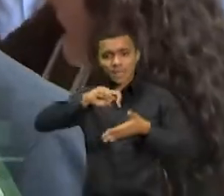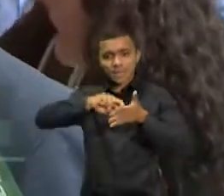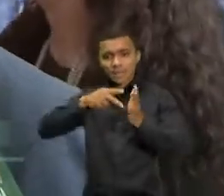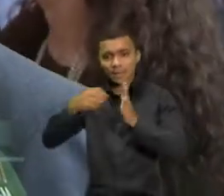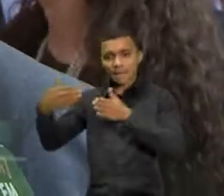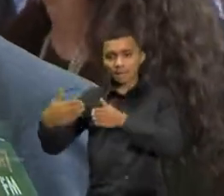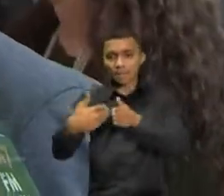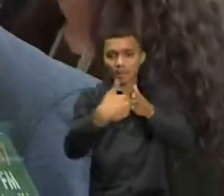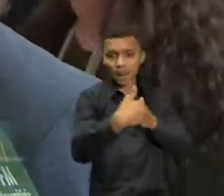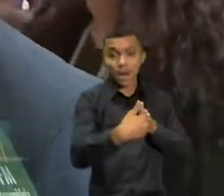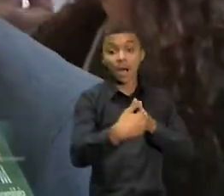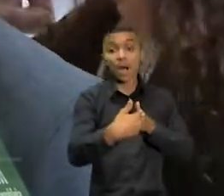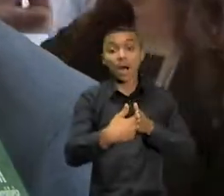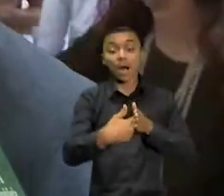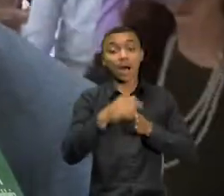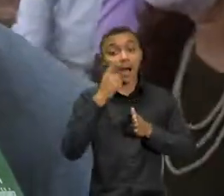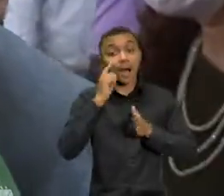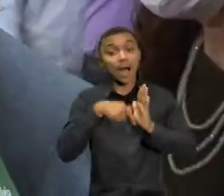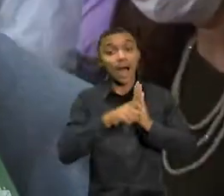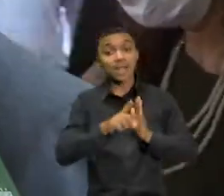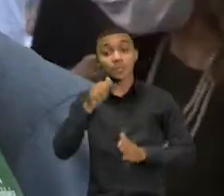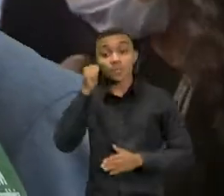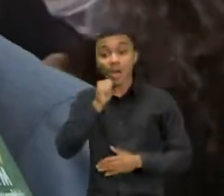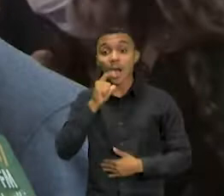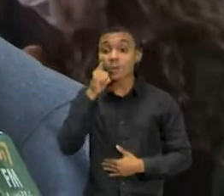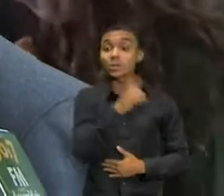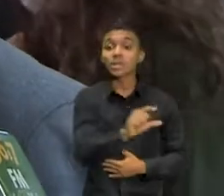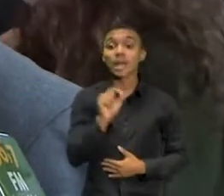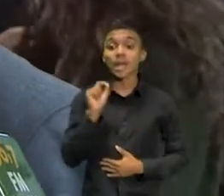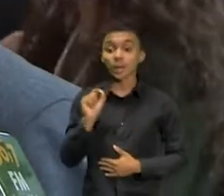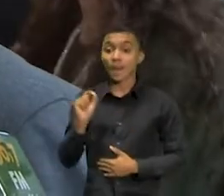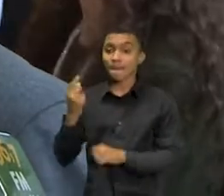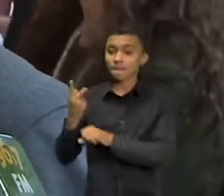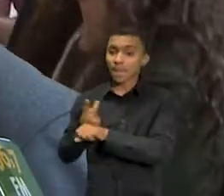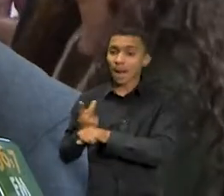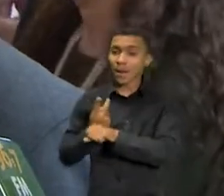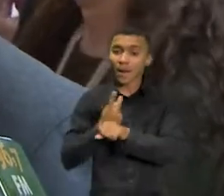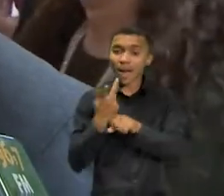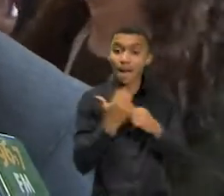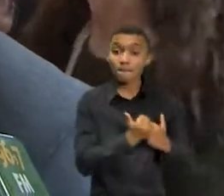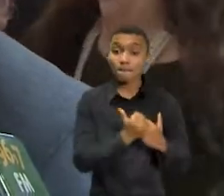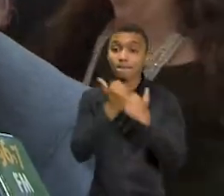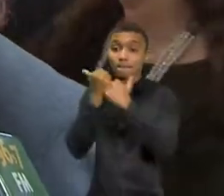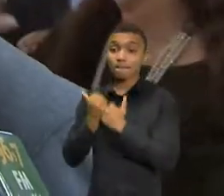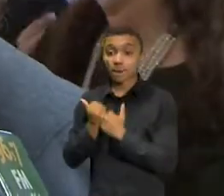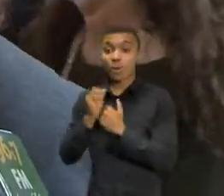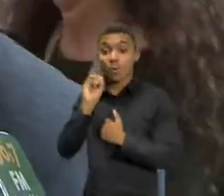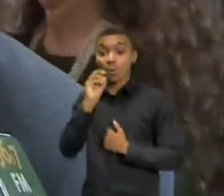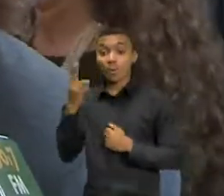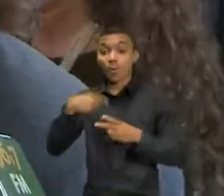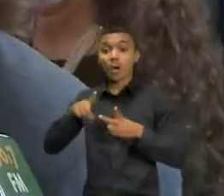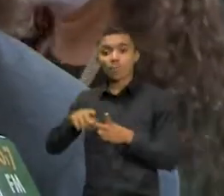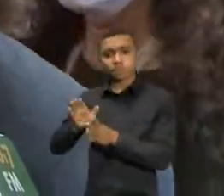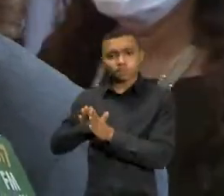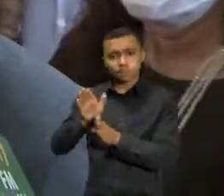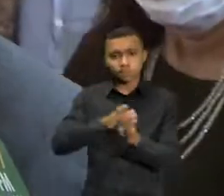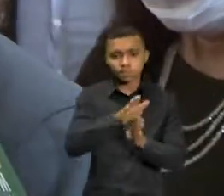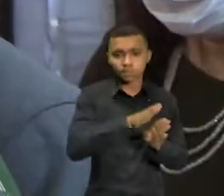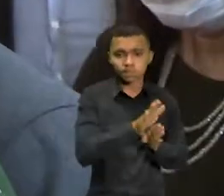as mulheres podem buscar apoio e orientação e